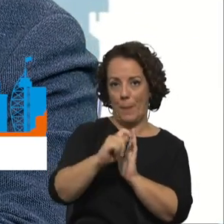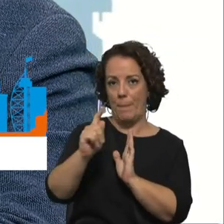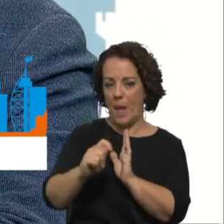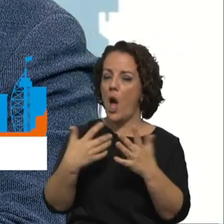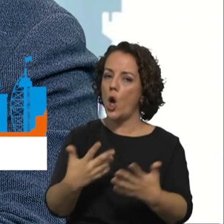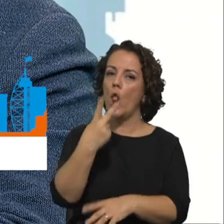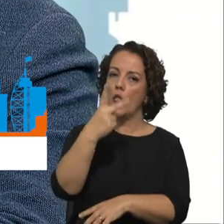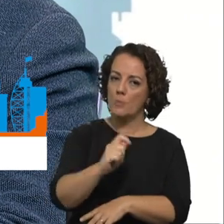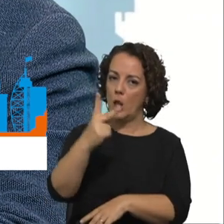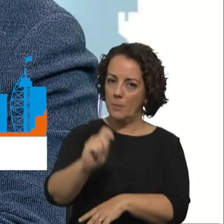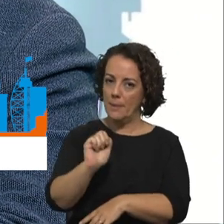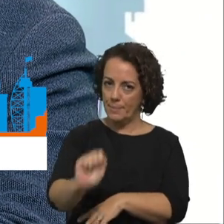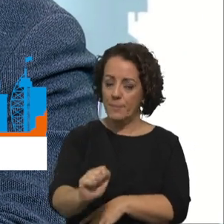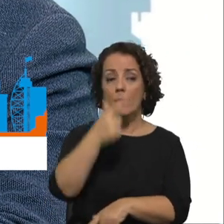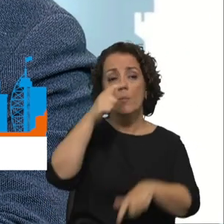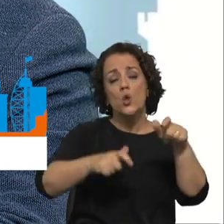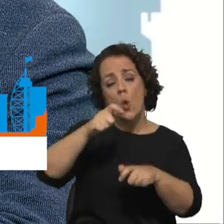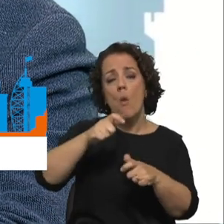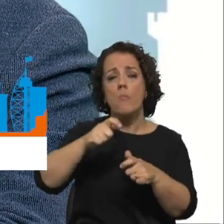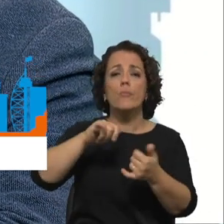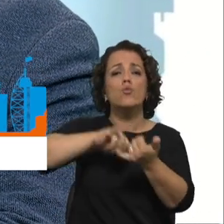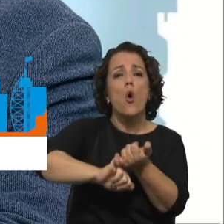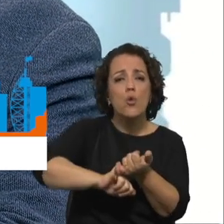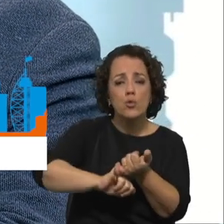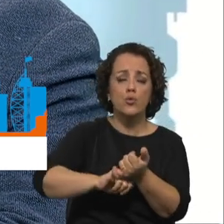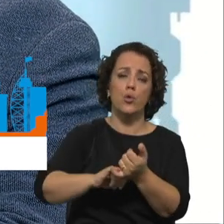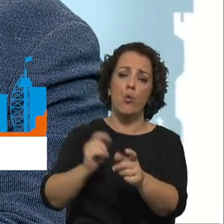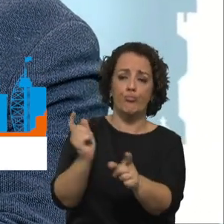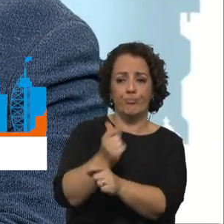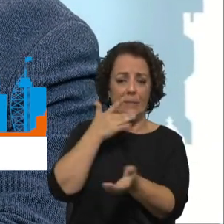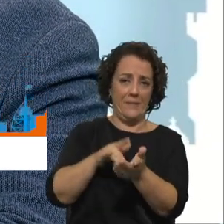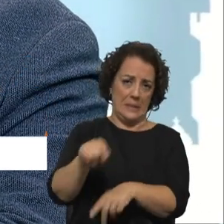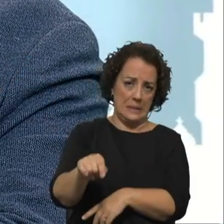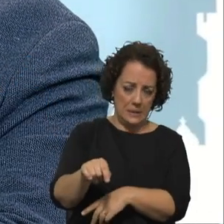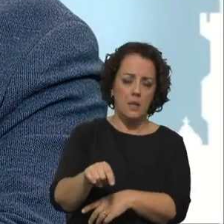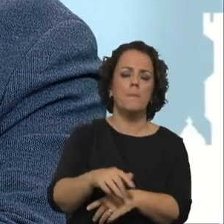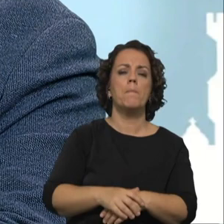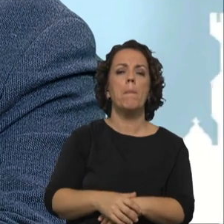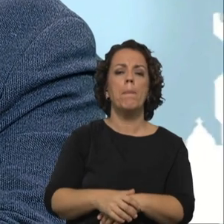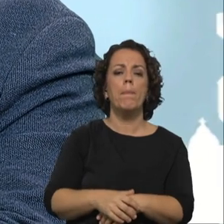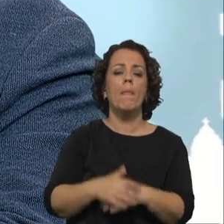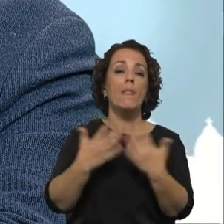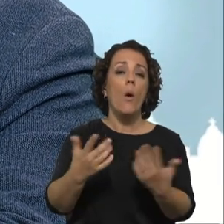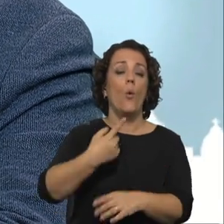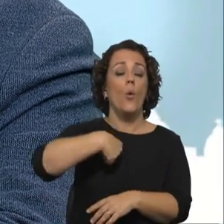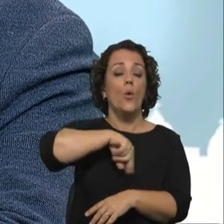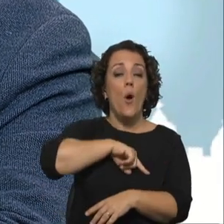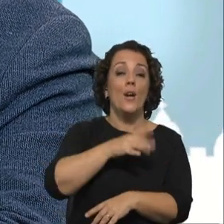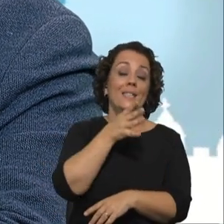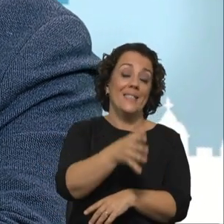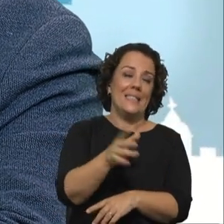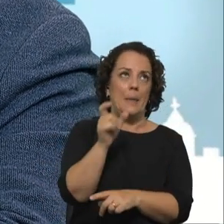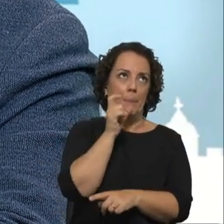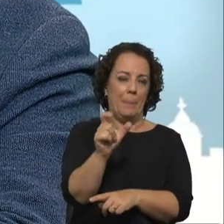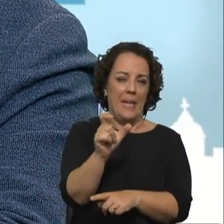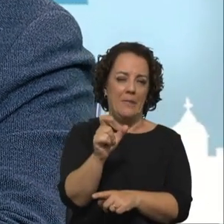bimensal, e é para nós, aquilo que nós dizemos é um pouco, a palavra é um bocado